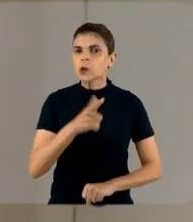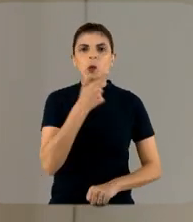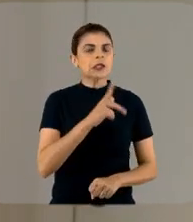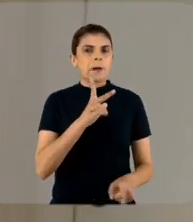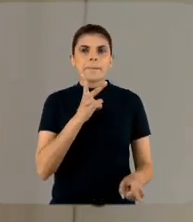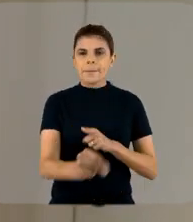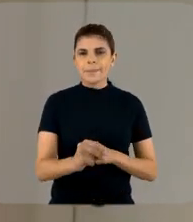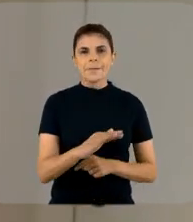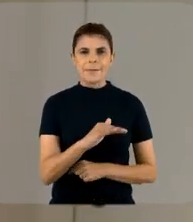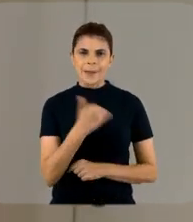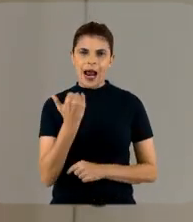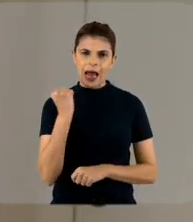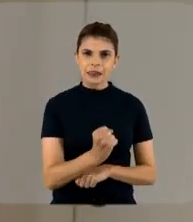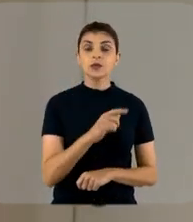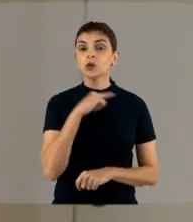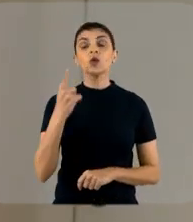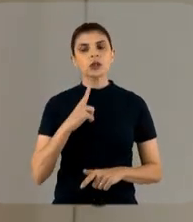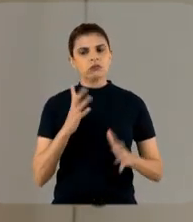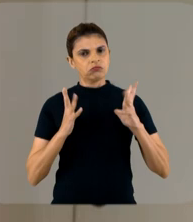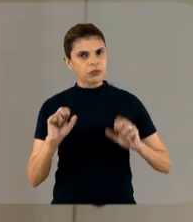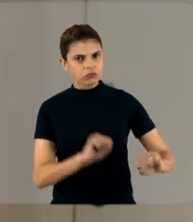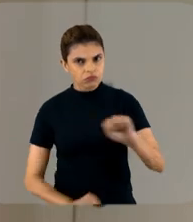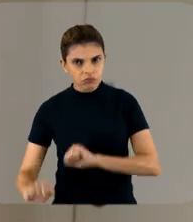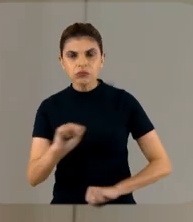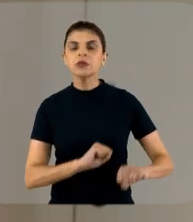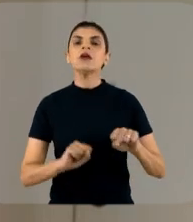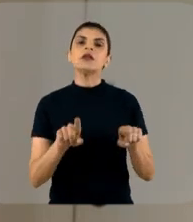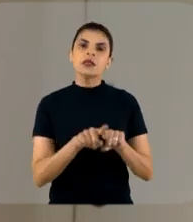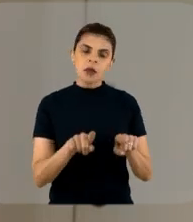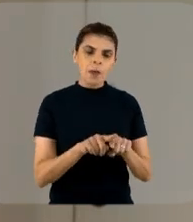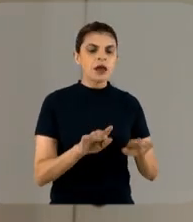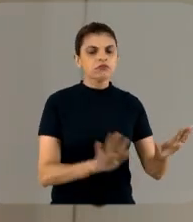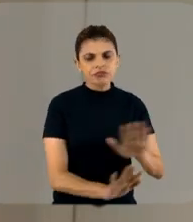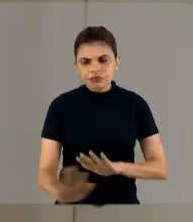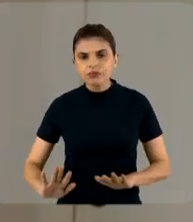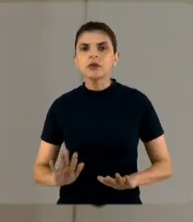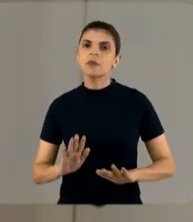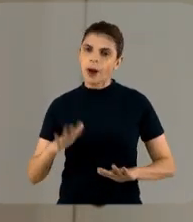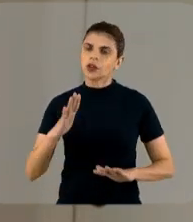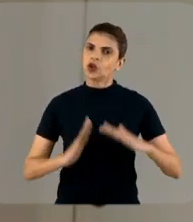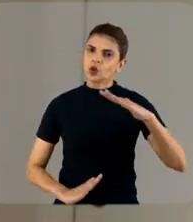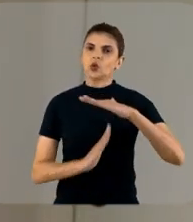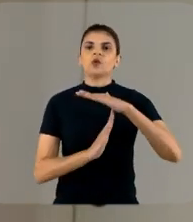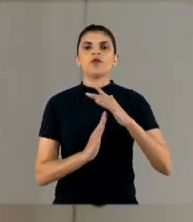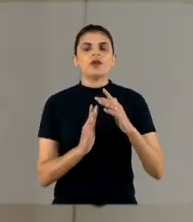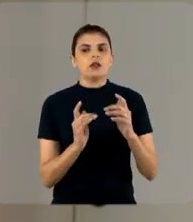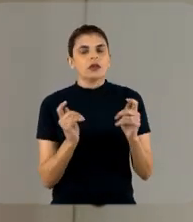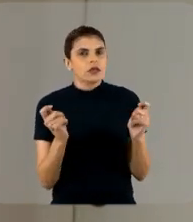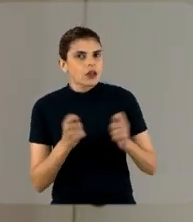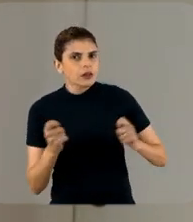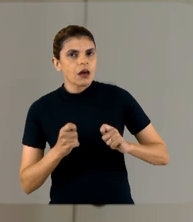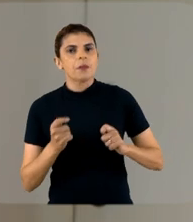consigo fazer uma limpeza e desinfecção de baixo ou nível intermediário, isso já é mais do que suficiente para